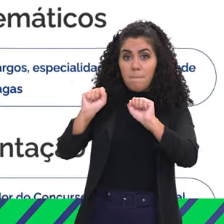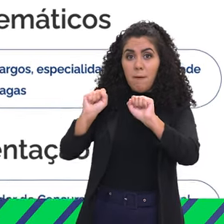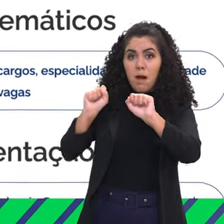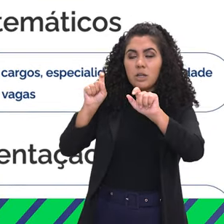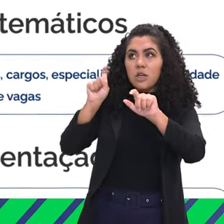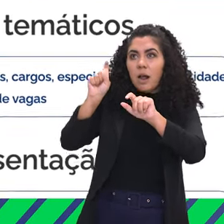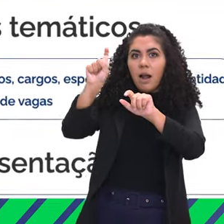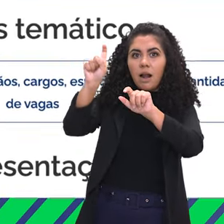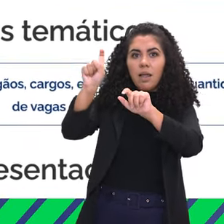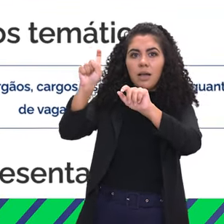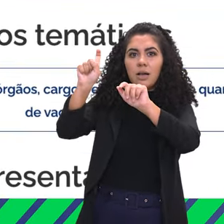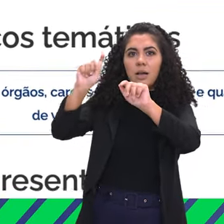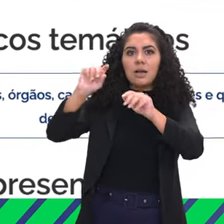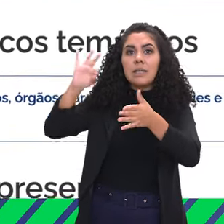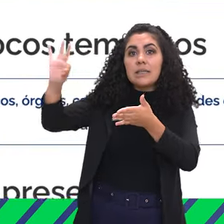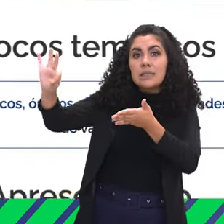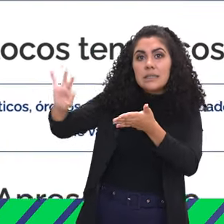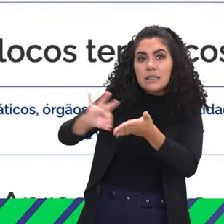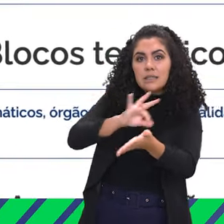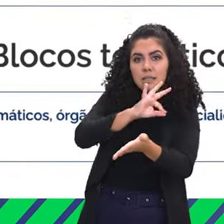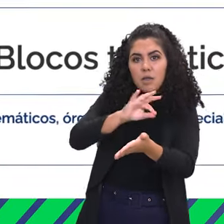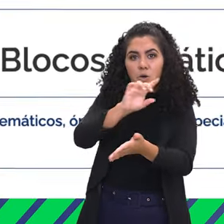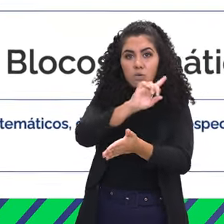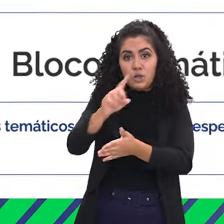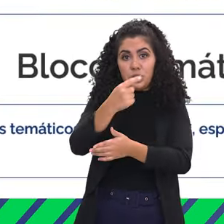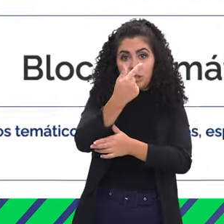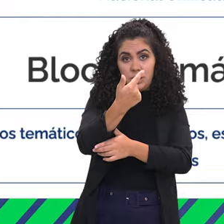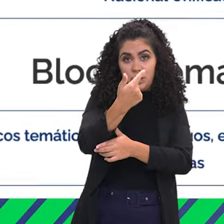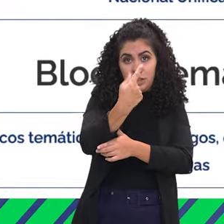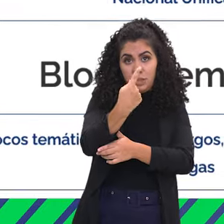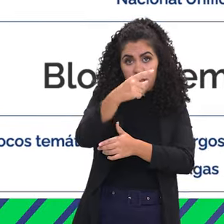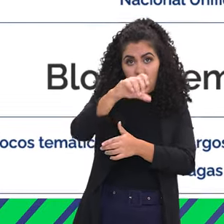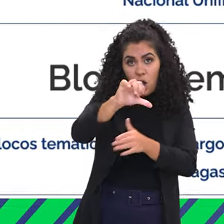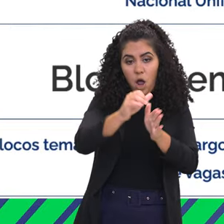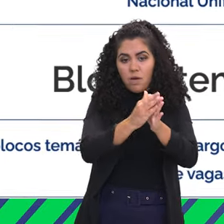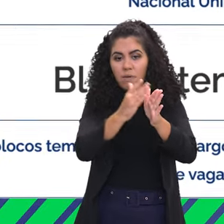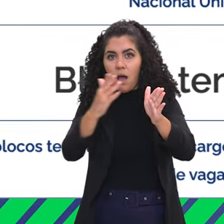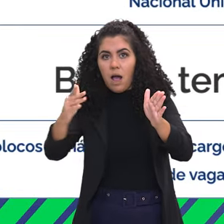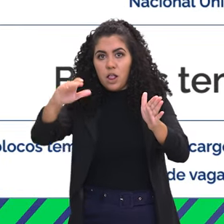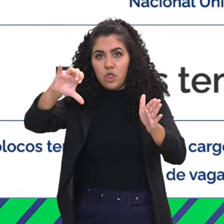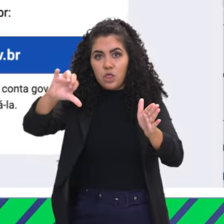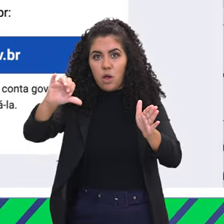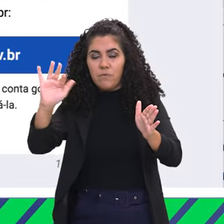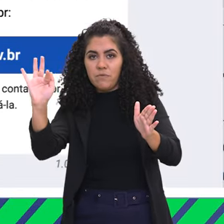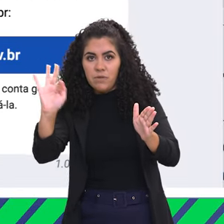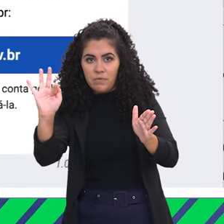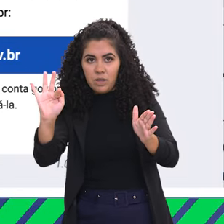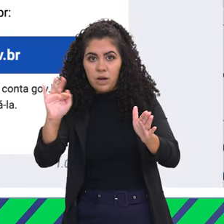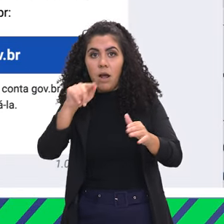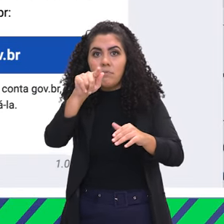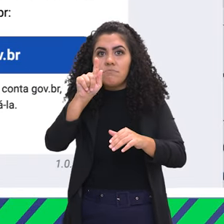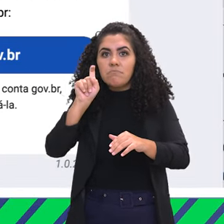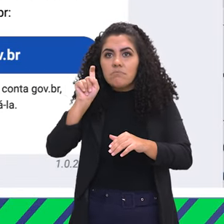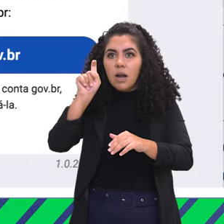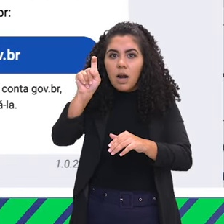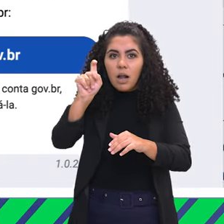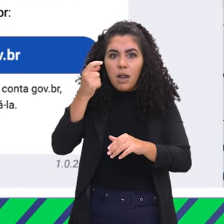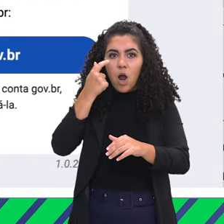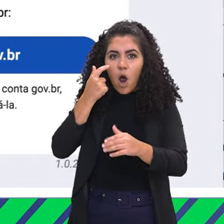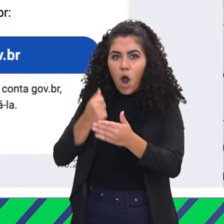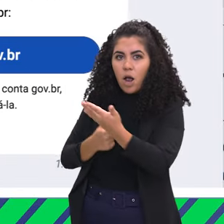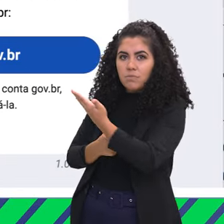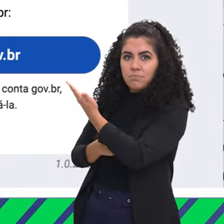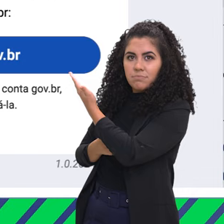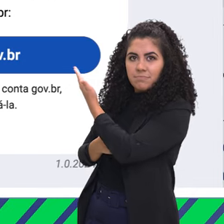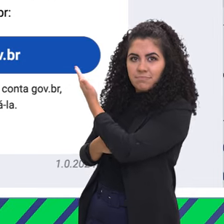da faça sua inscrição entre 19 do 1 e 9 do 2. Uma vez que você clica no link do faça sua inscrição, ele vai te